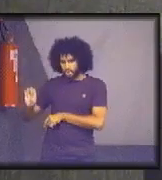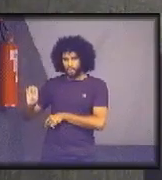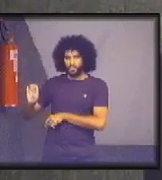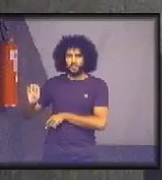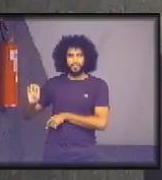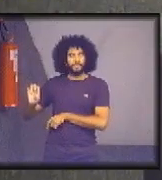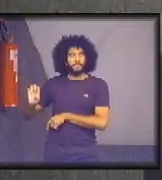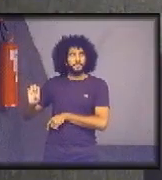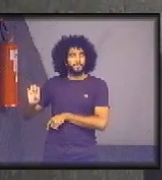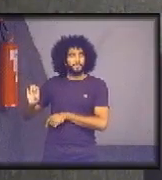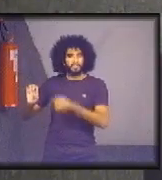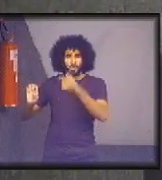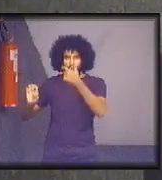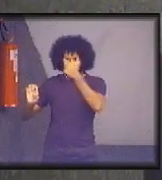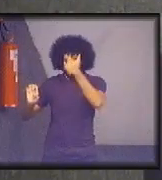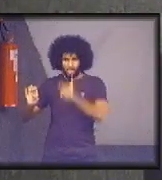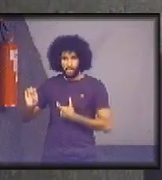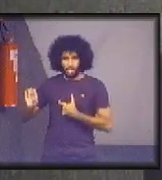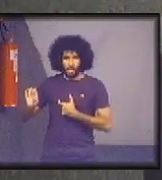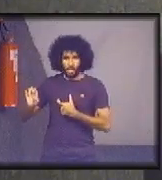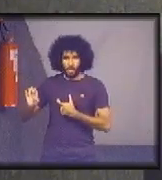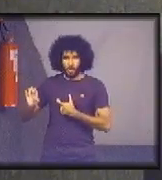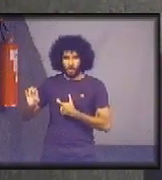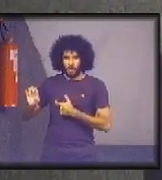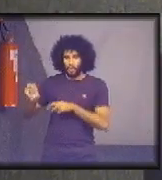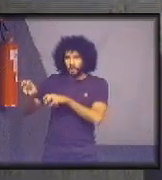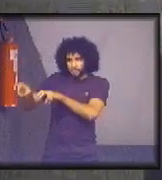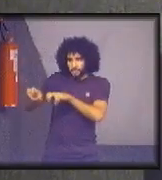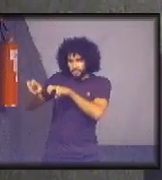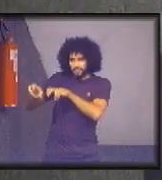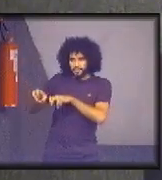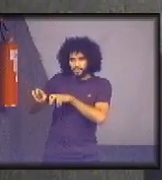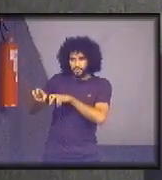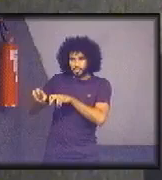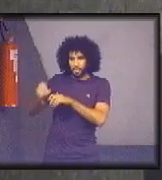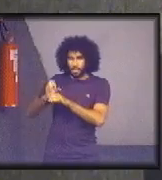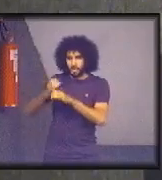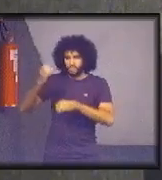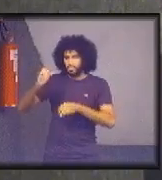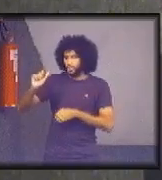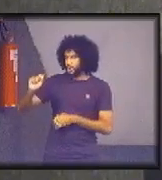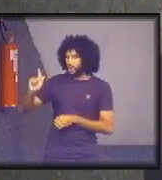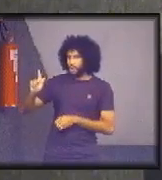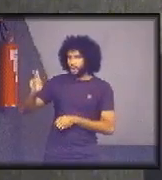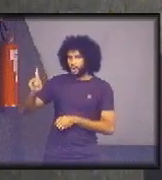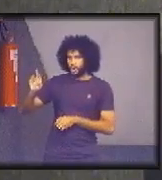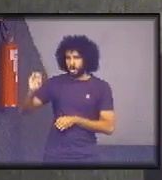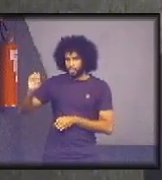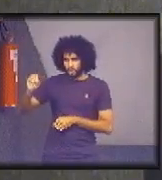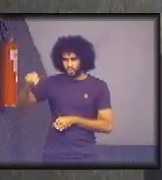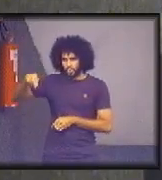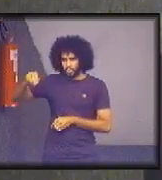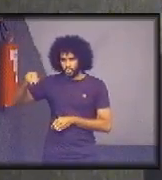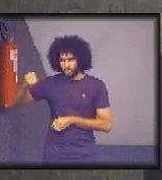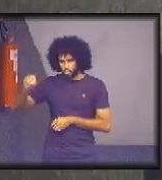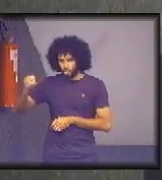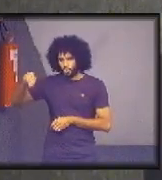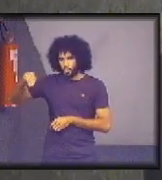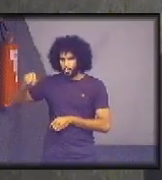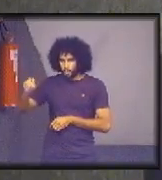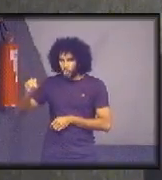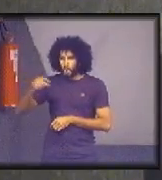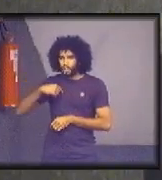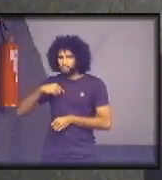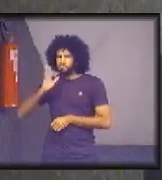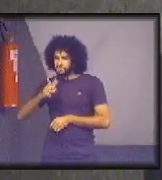um engenheiro agrônomo de campo, trabalhei durante 22 anos, e eu adquiri alguma experiência